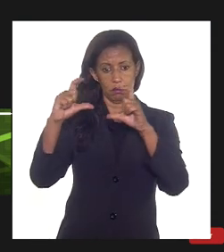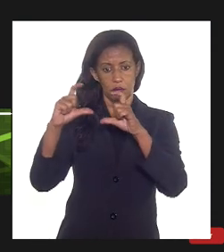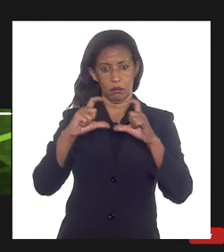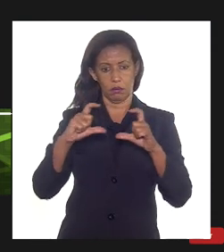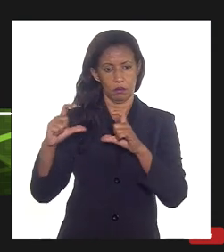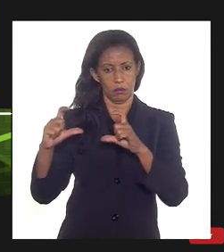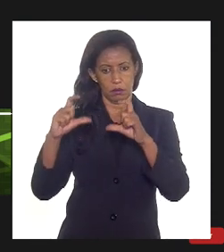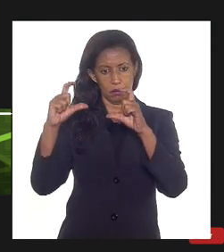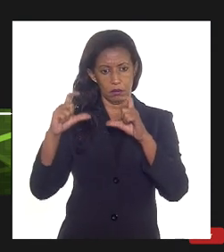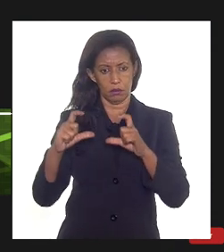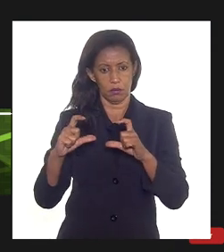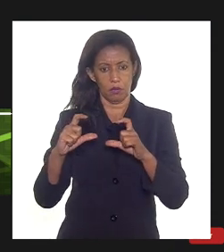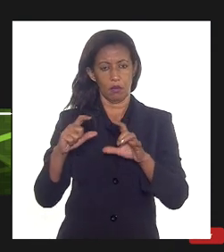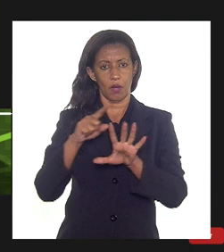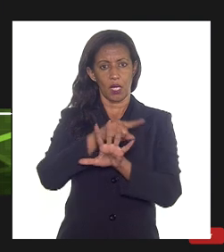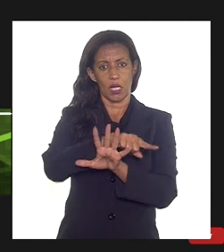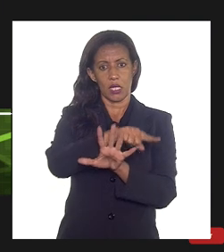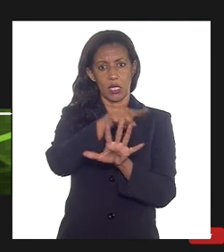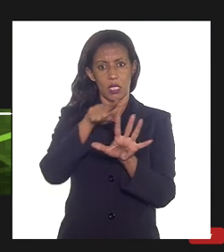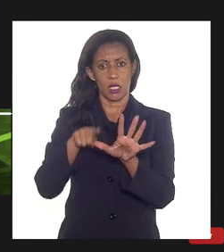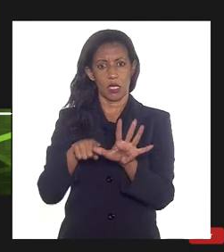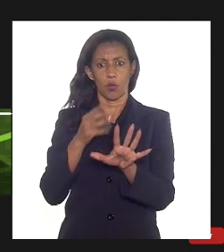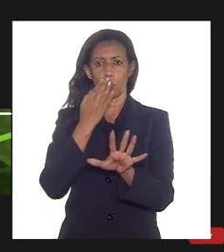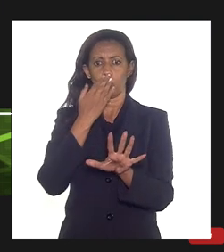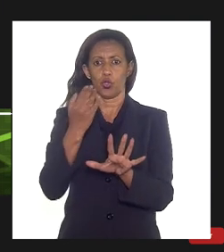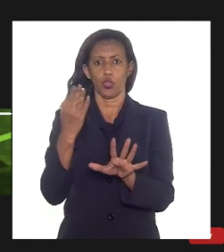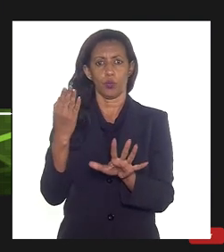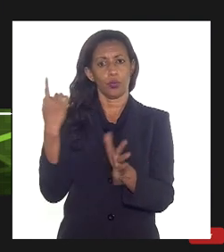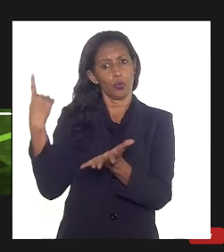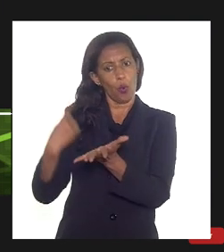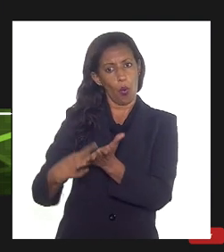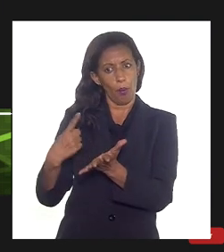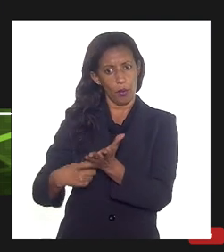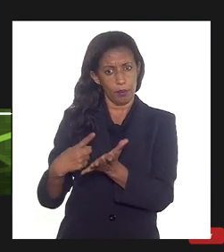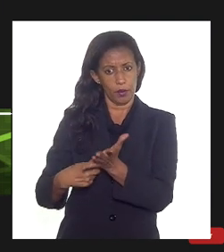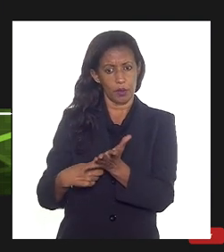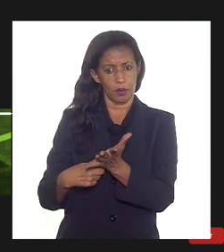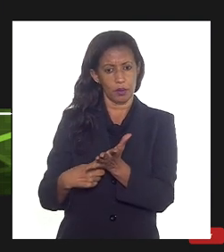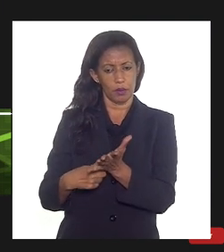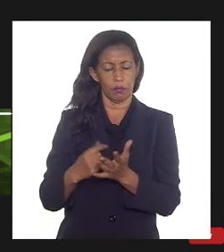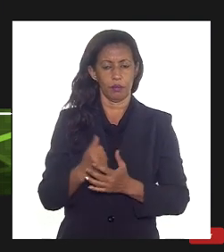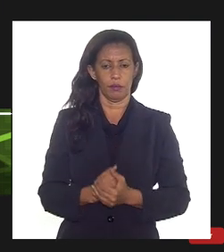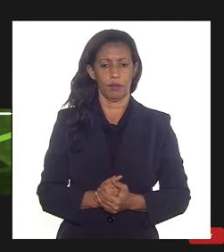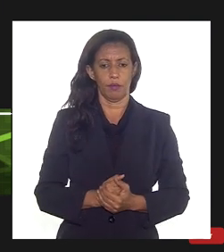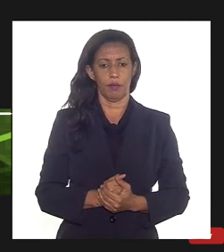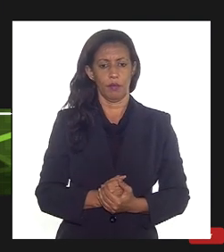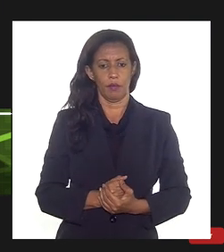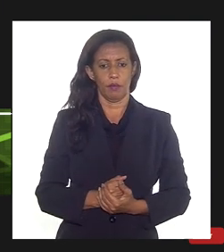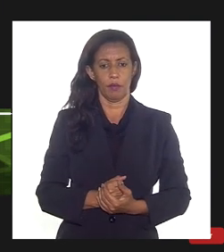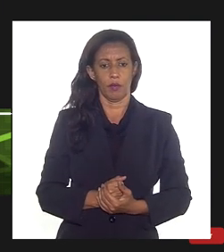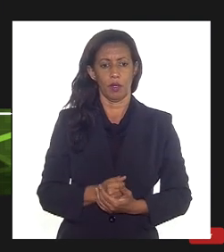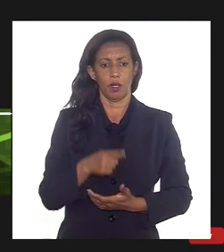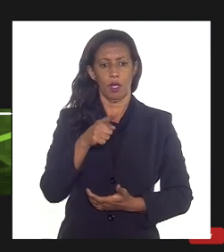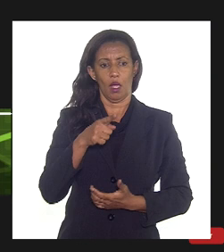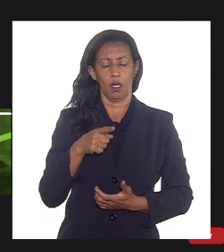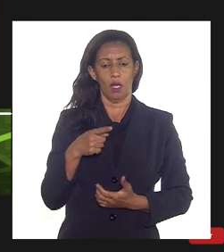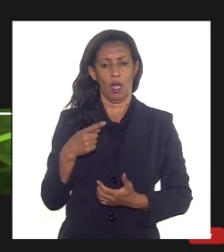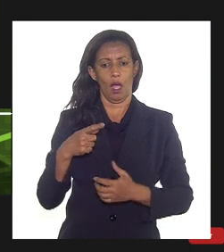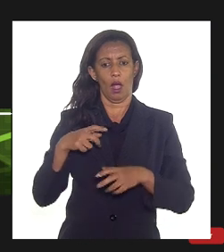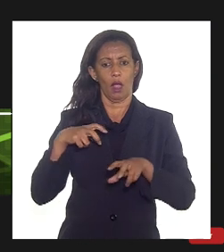maneira ilustrativa os cinco tipos básicos de compromissos assumidos que incluem alienar ativos de distribuição e transporte